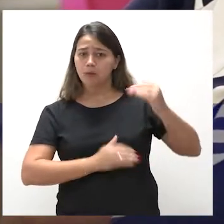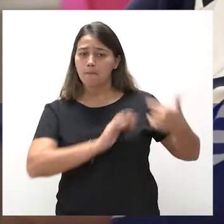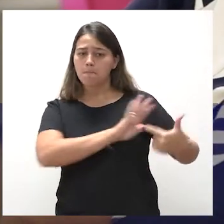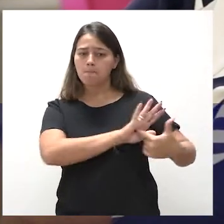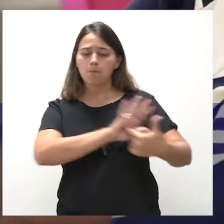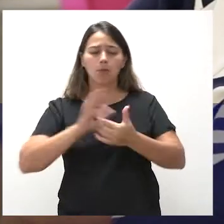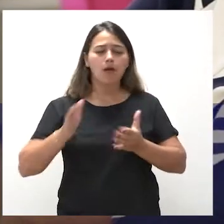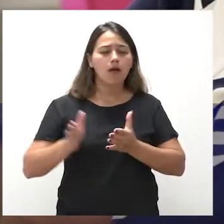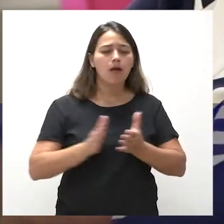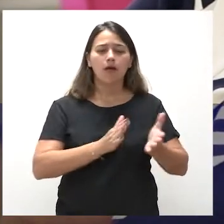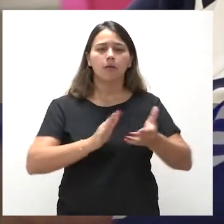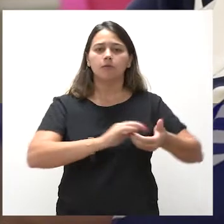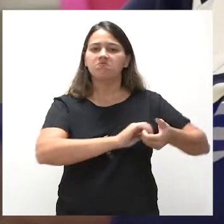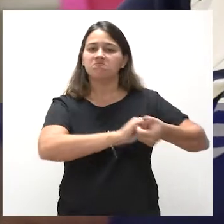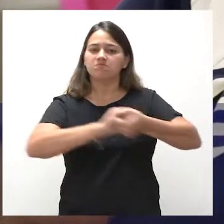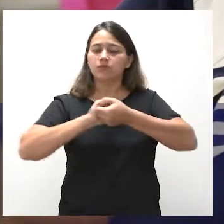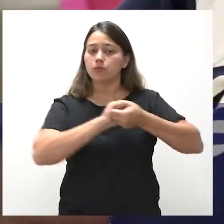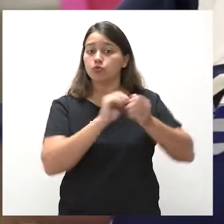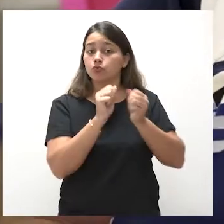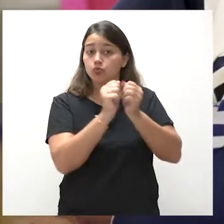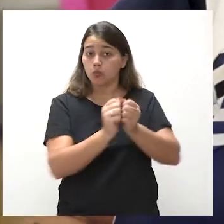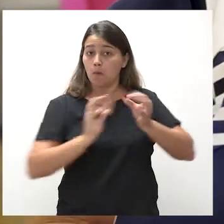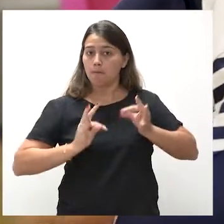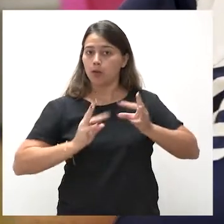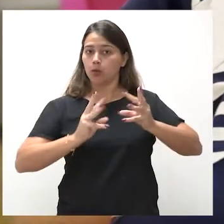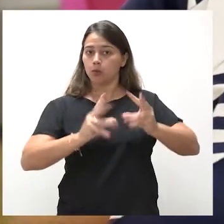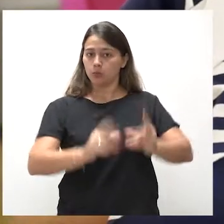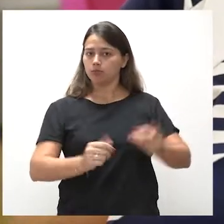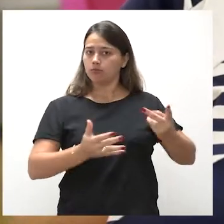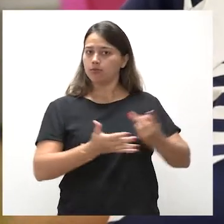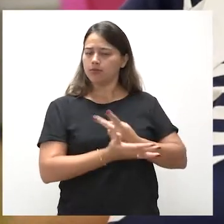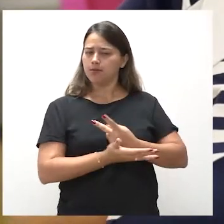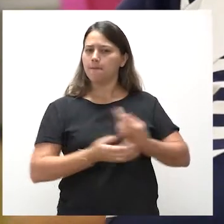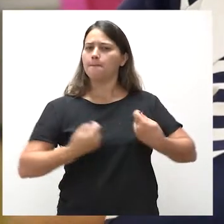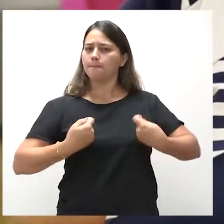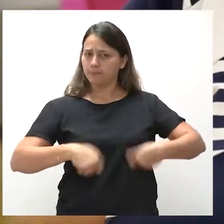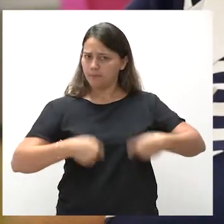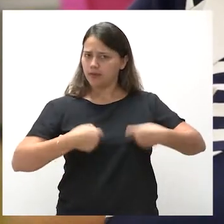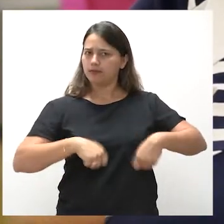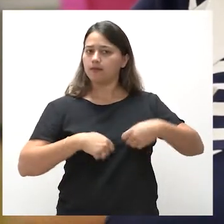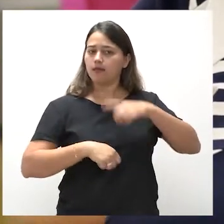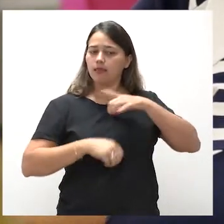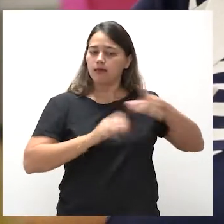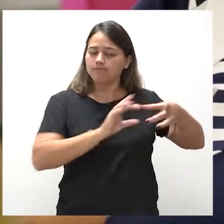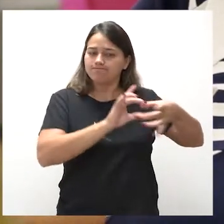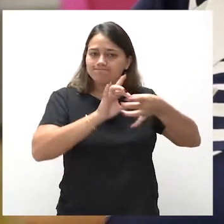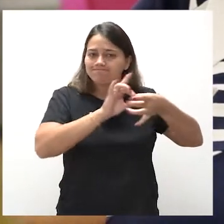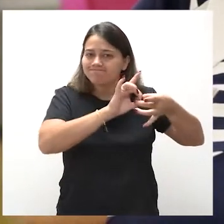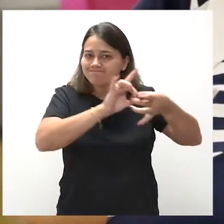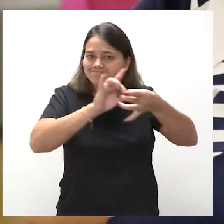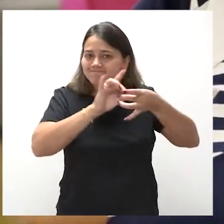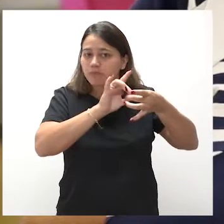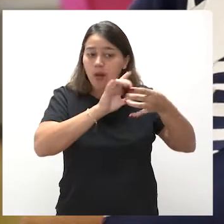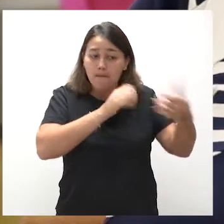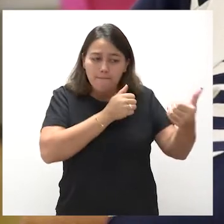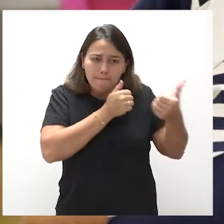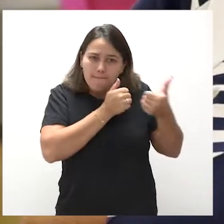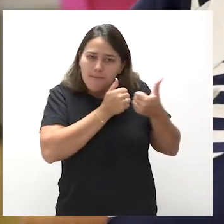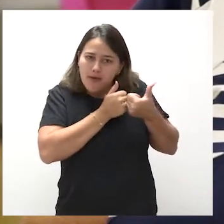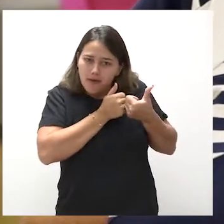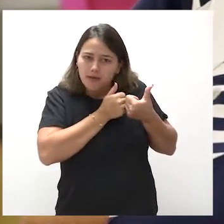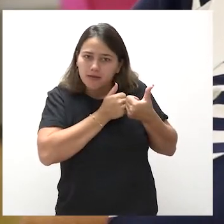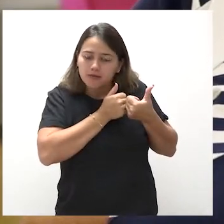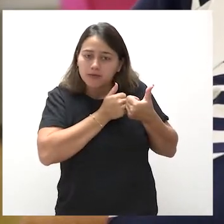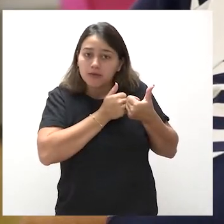caminhos, dar as mãos. E para que tudo isso aconteça, é necessário criar vínculos, se